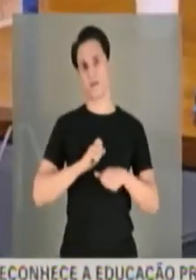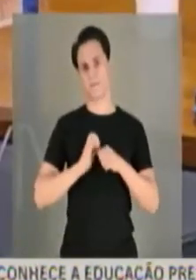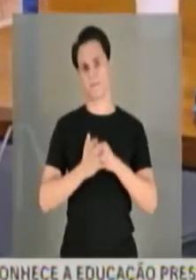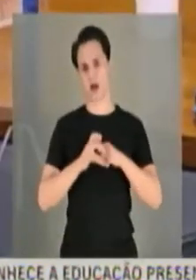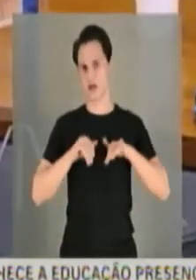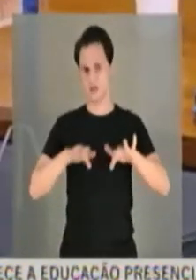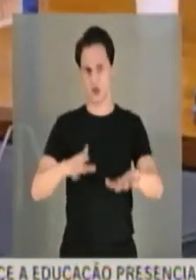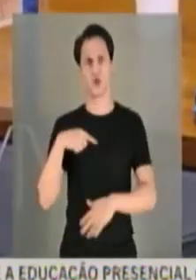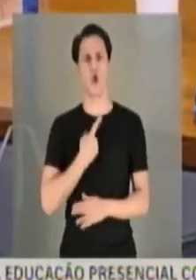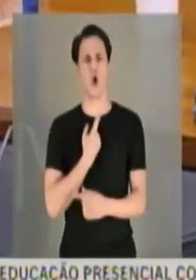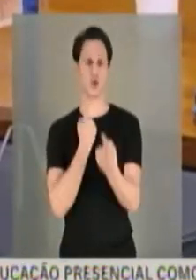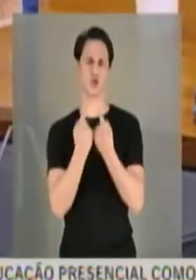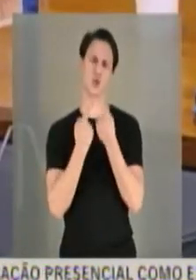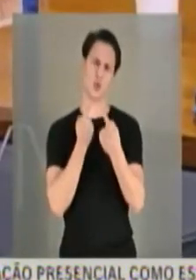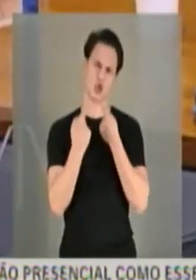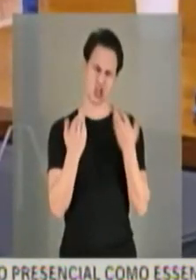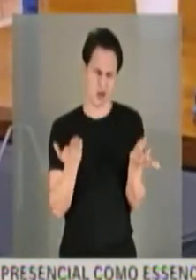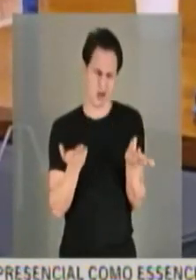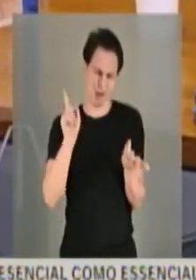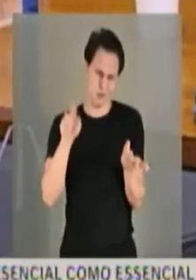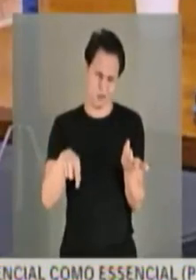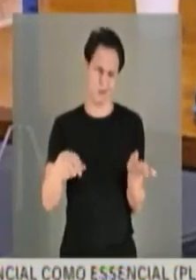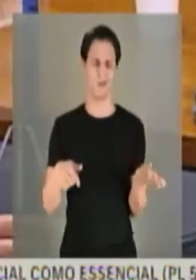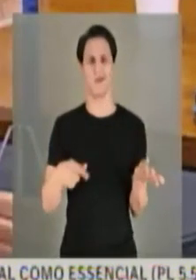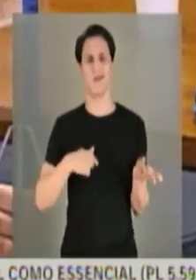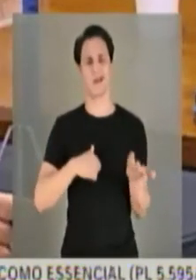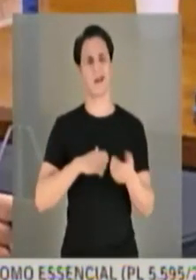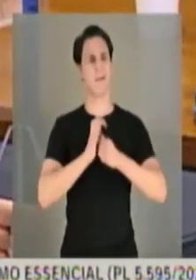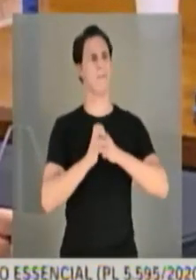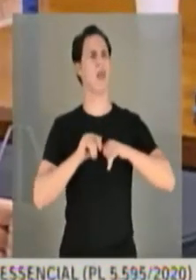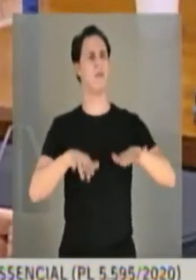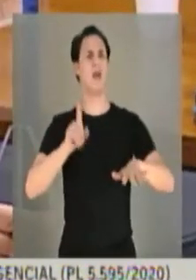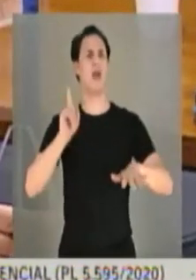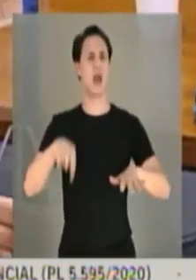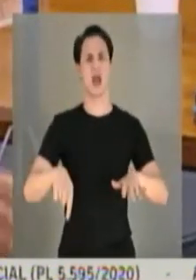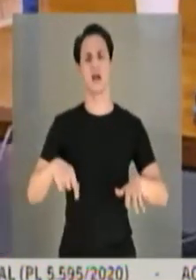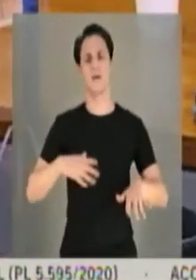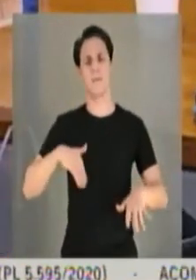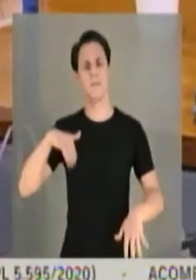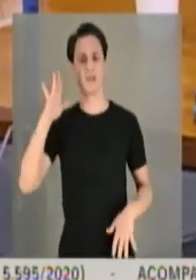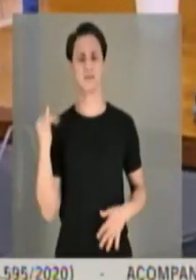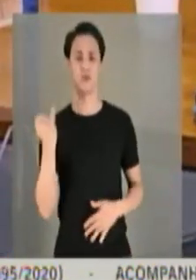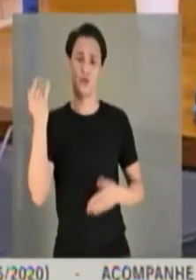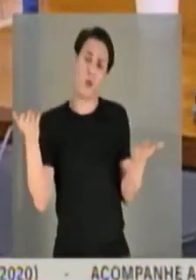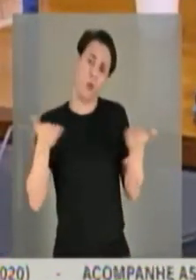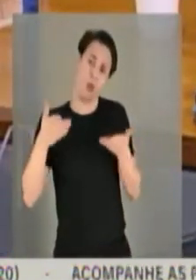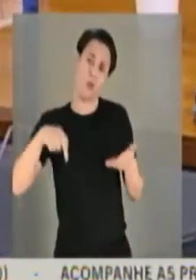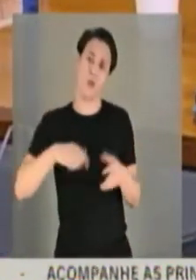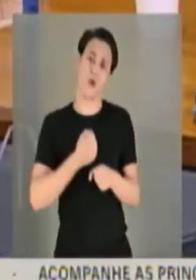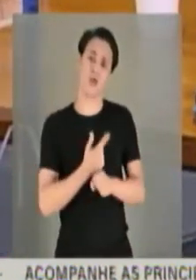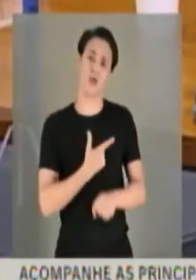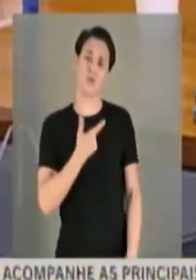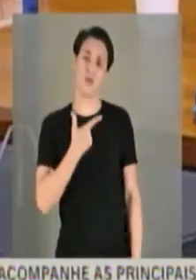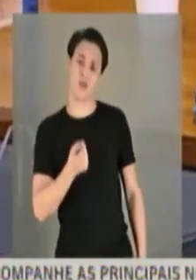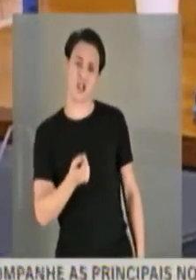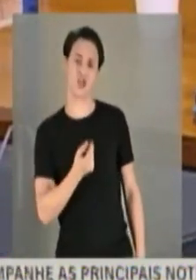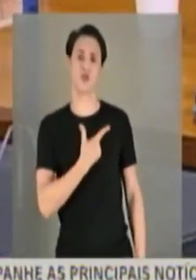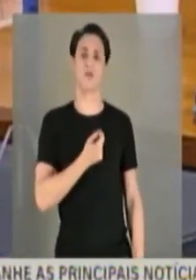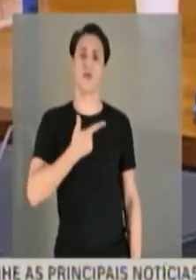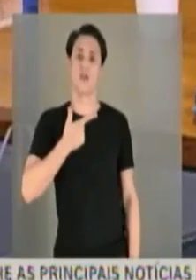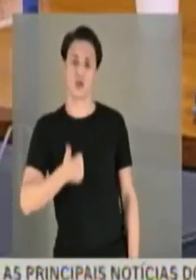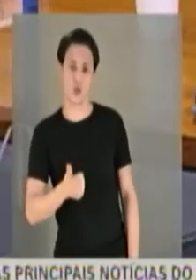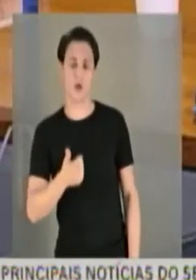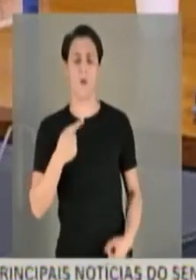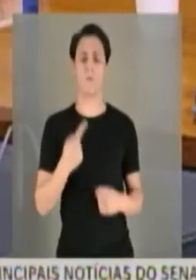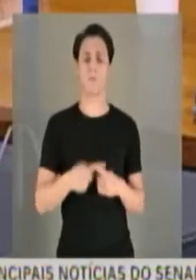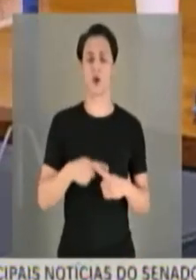que a pandemia é o fato jurídico mais importante e relevante lamentavelmente no Brasil no ano de 2020 e 2021. E não dá